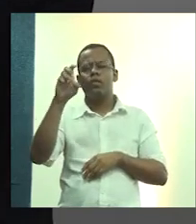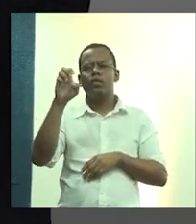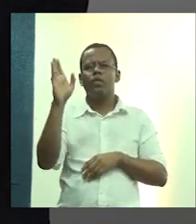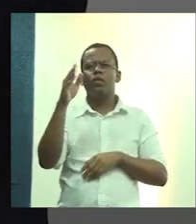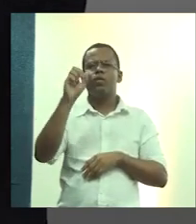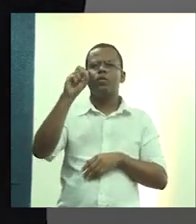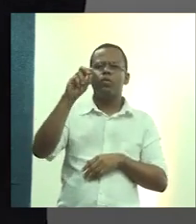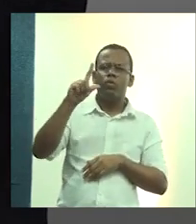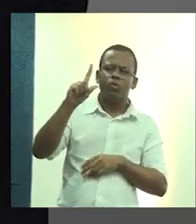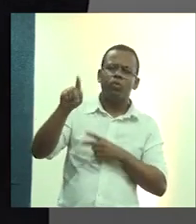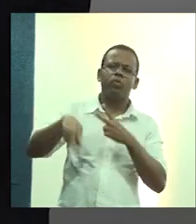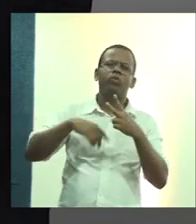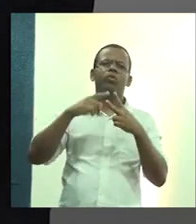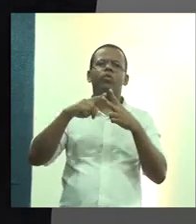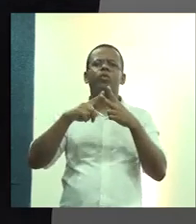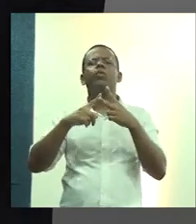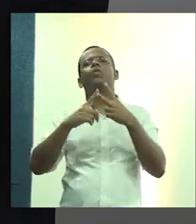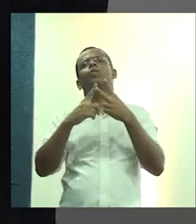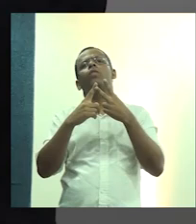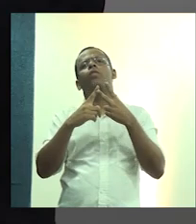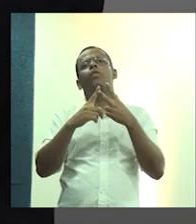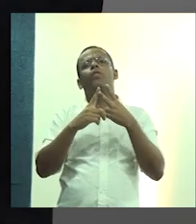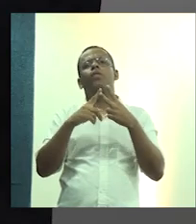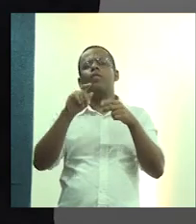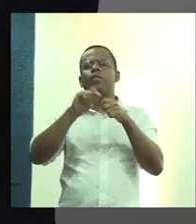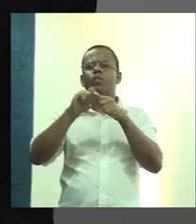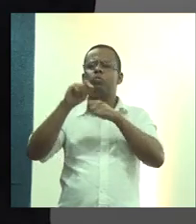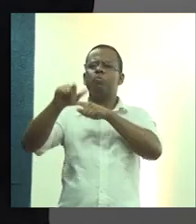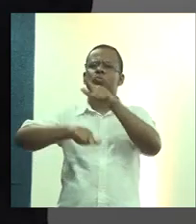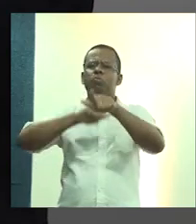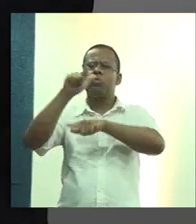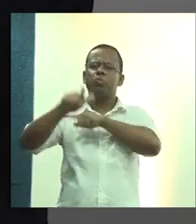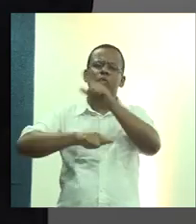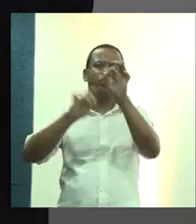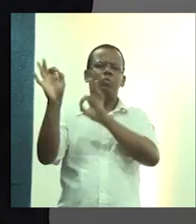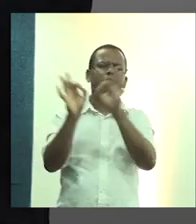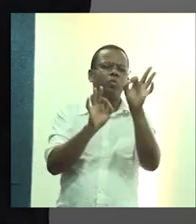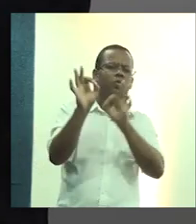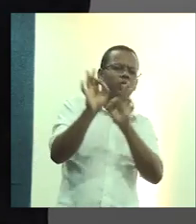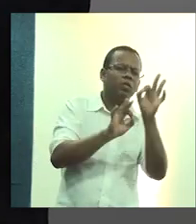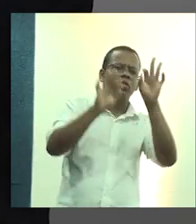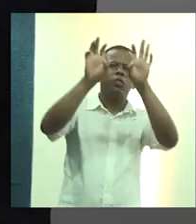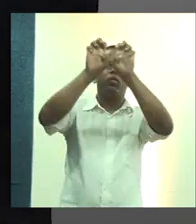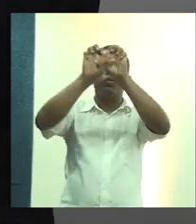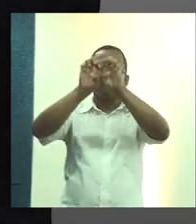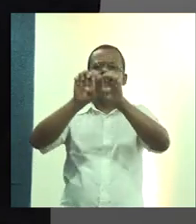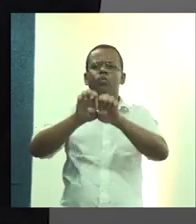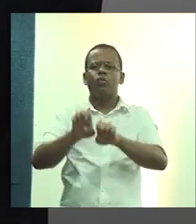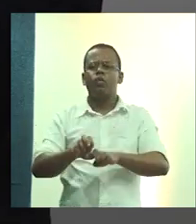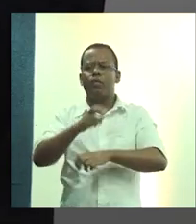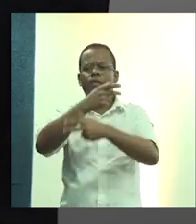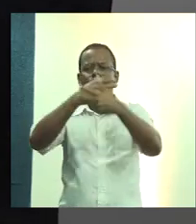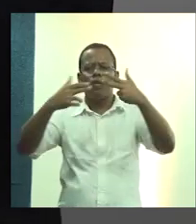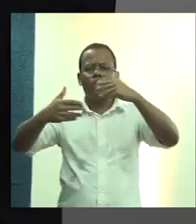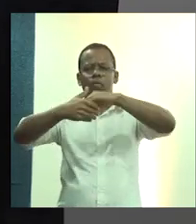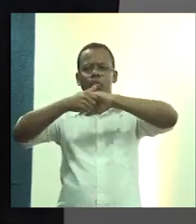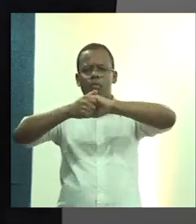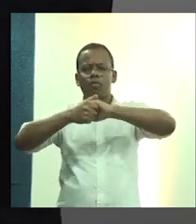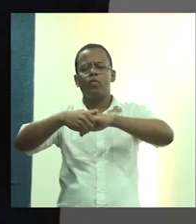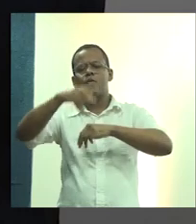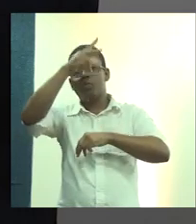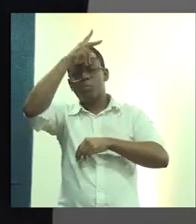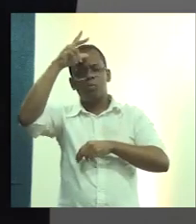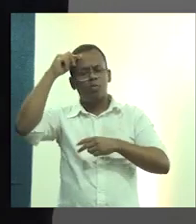IAB de Caxias do Sul fez todo um trabalho de arranjo institucional, com vários parceiros, Prefeitura, Defensoria